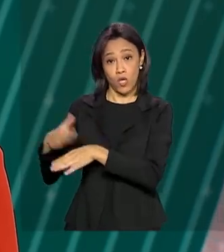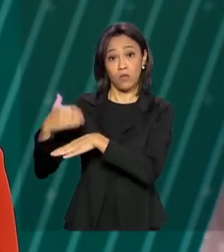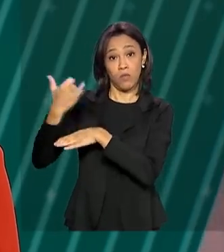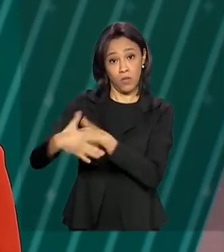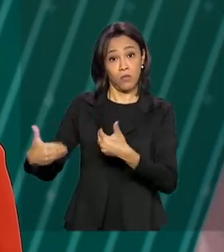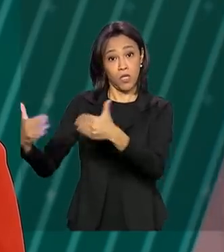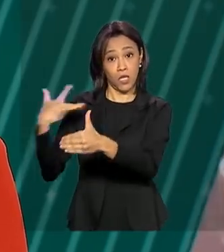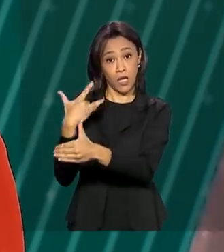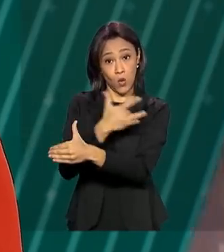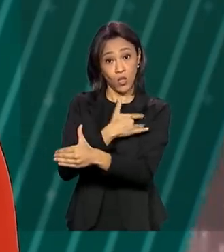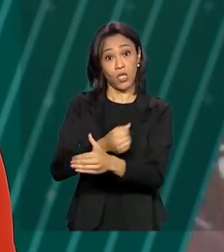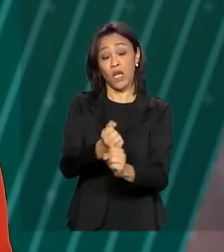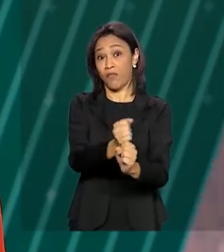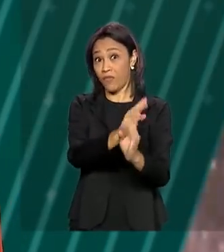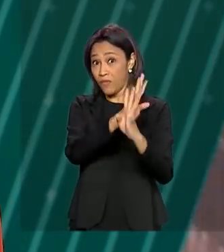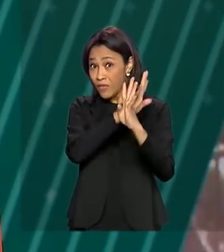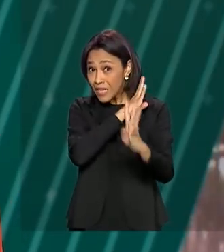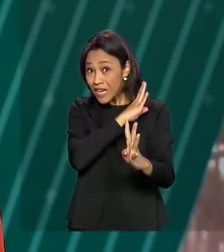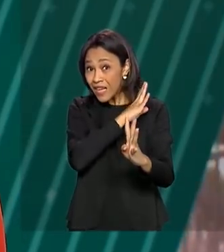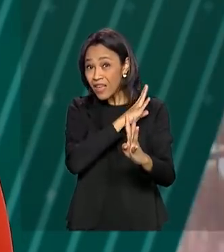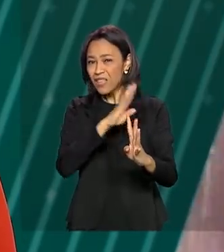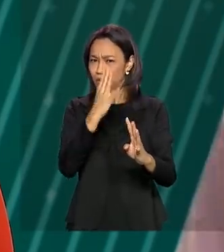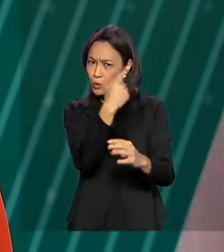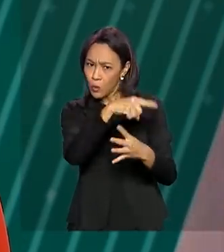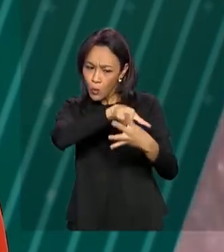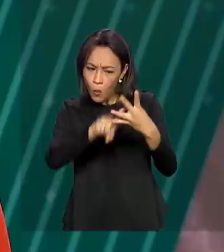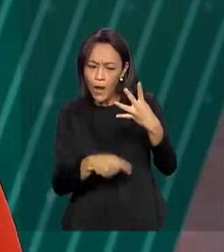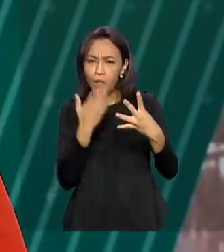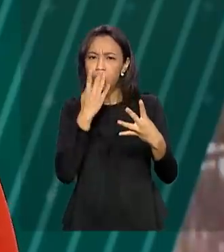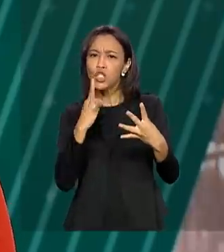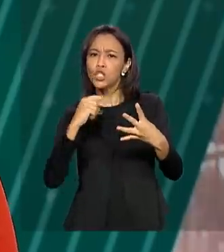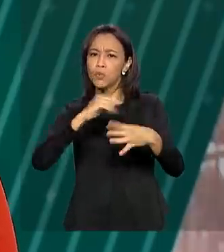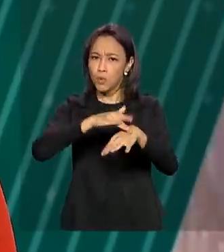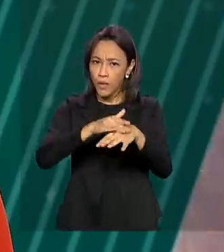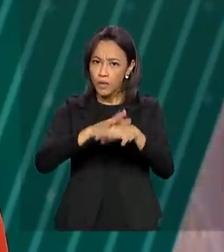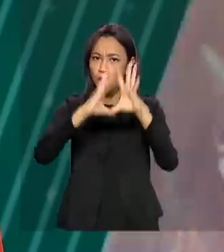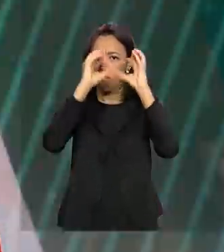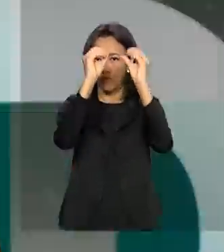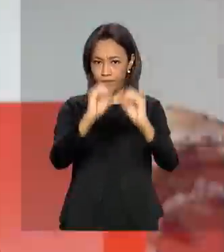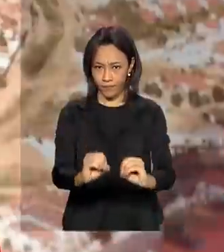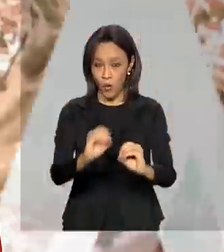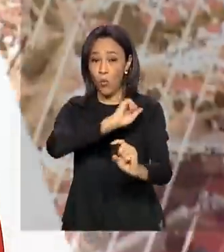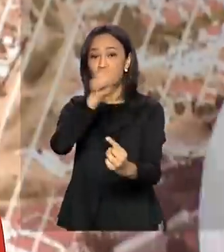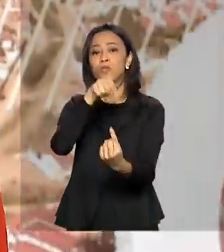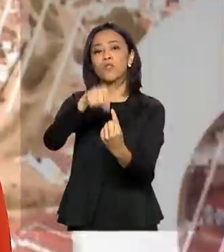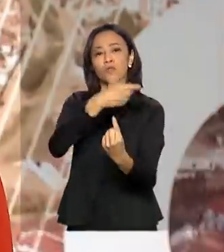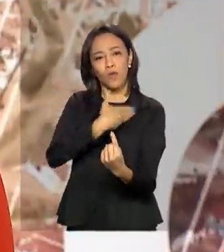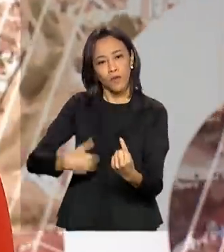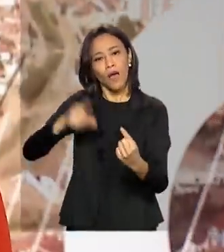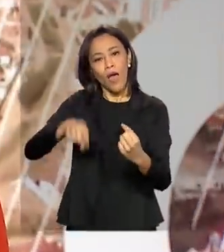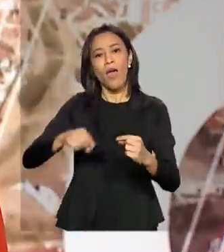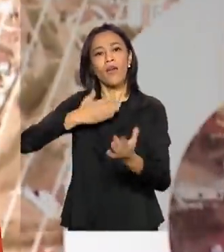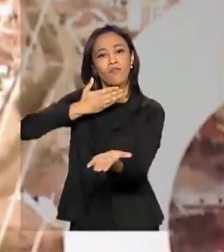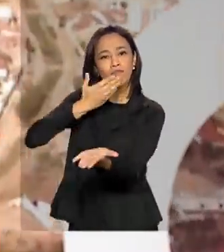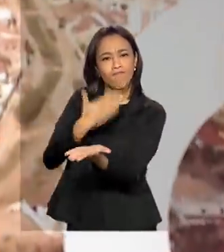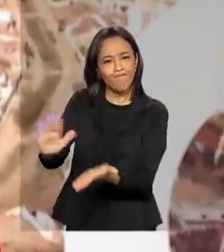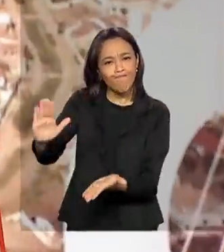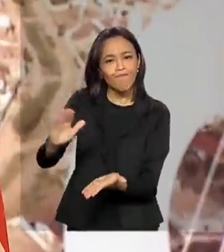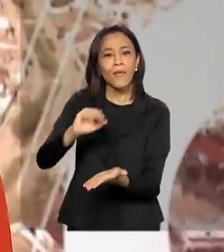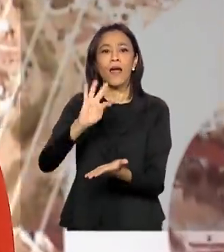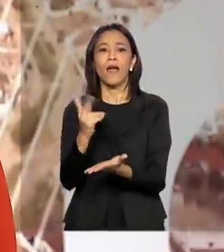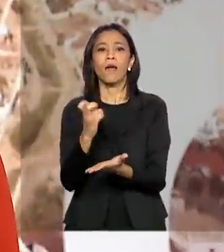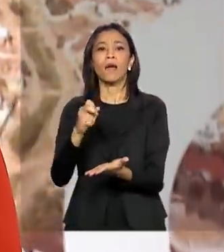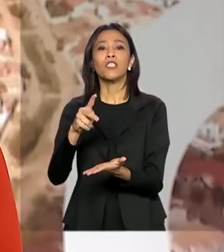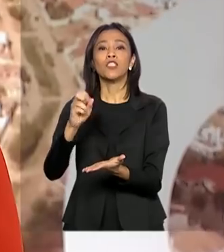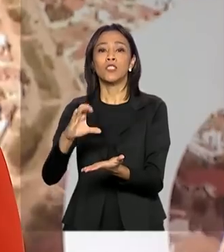tipos da doença está zerada no país e que a meta do governo é eliminar a hepatite C do Brasil até